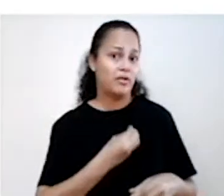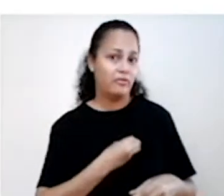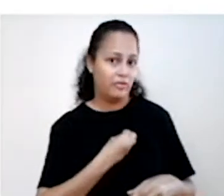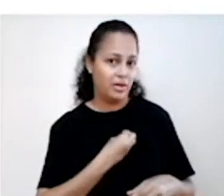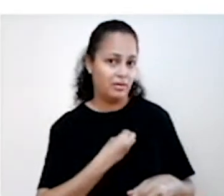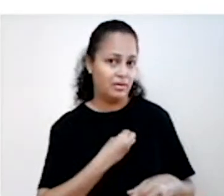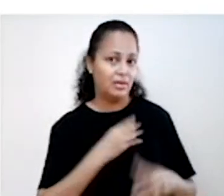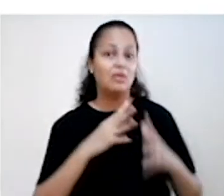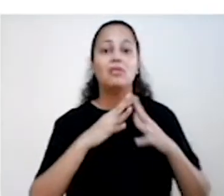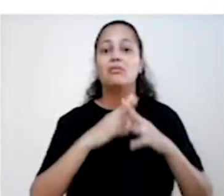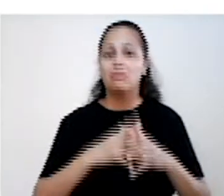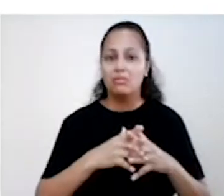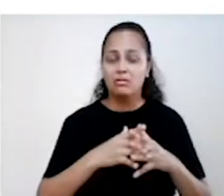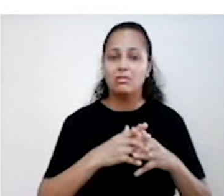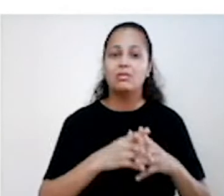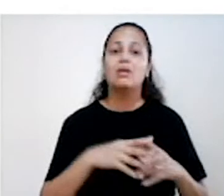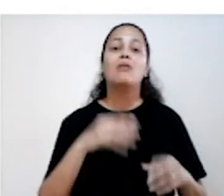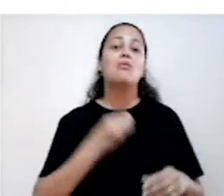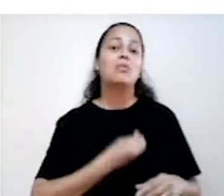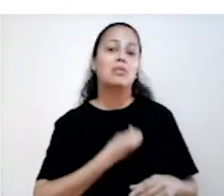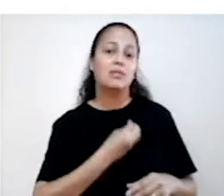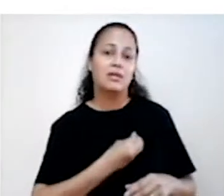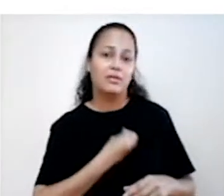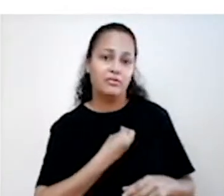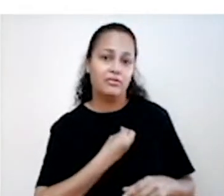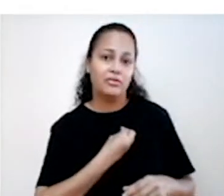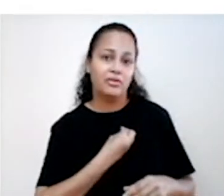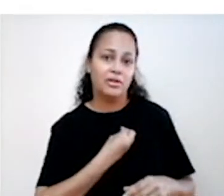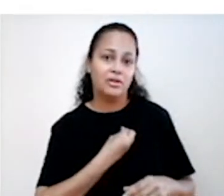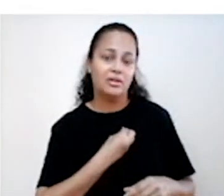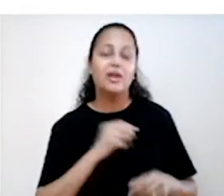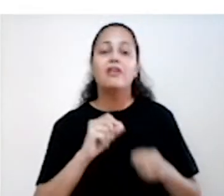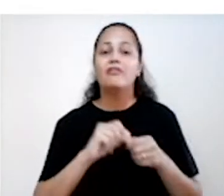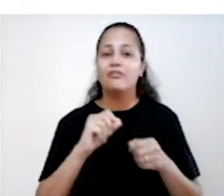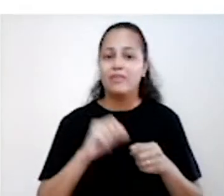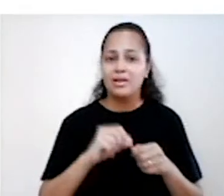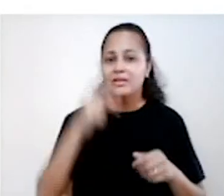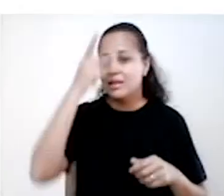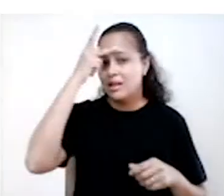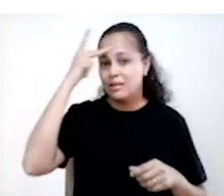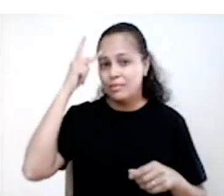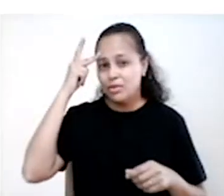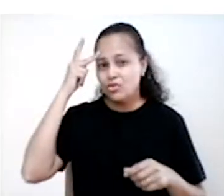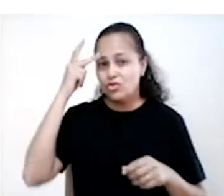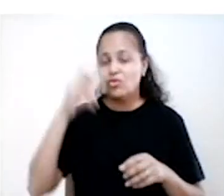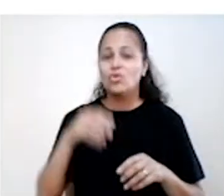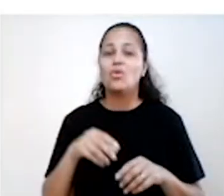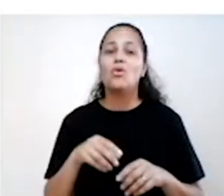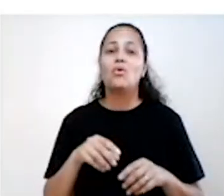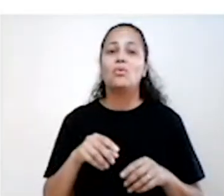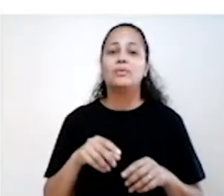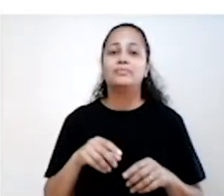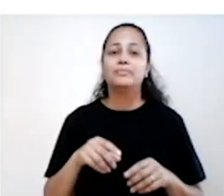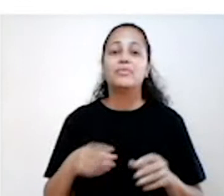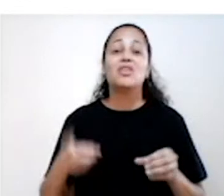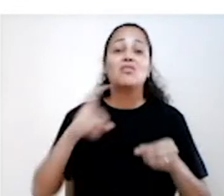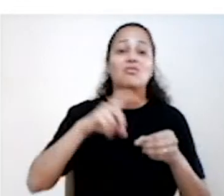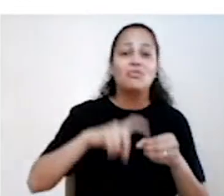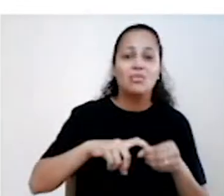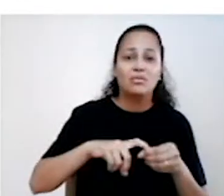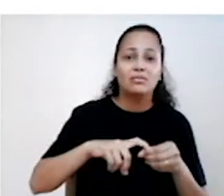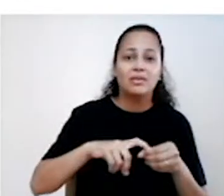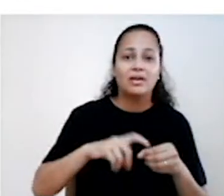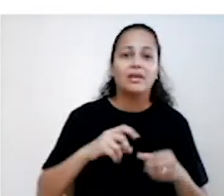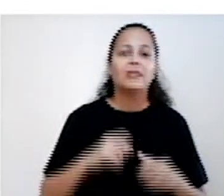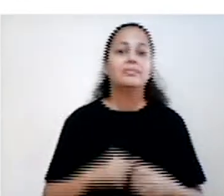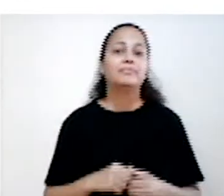a rotina e qualidade de vida, fazendo o indivíduo recuar diante de obstáculos naturais. Essas características já